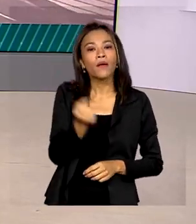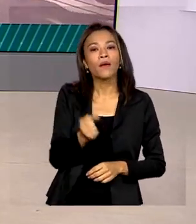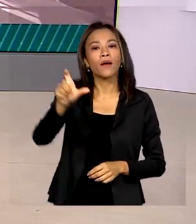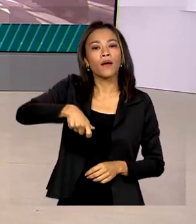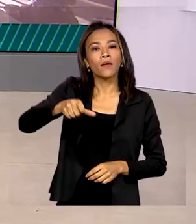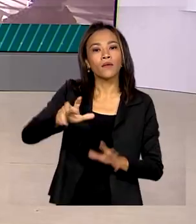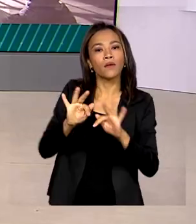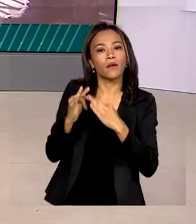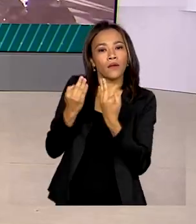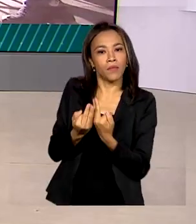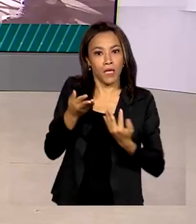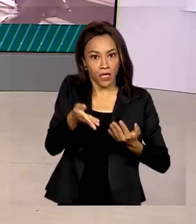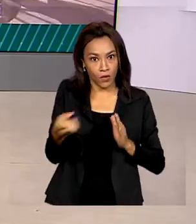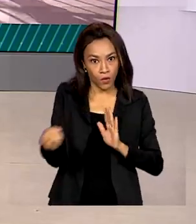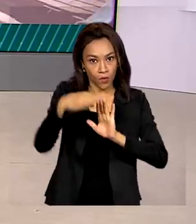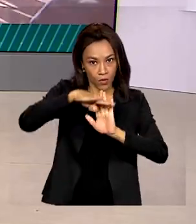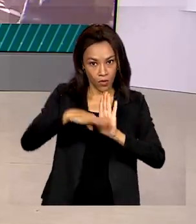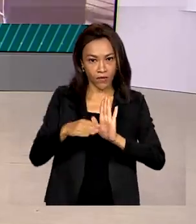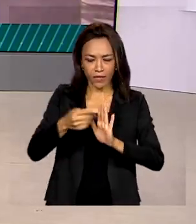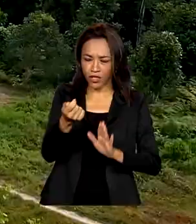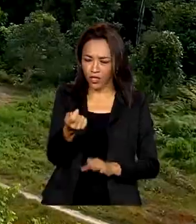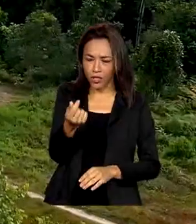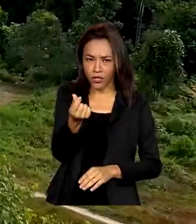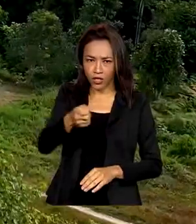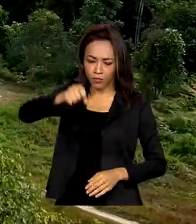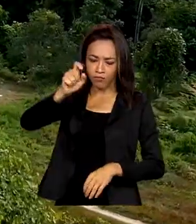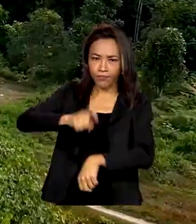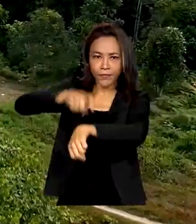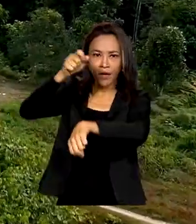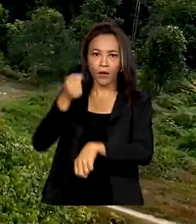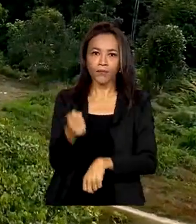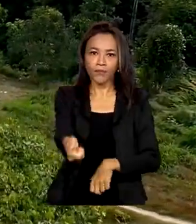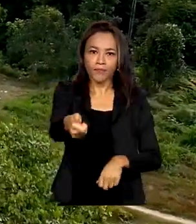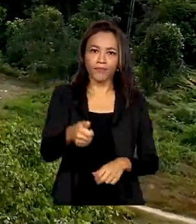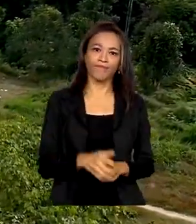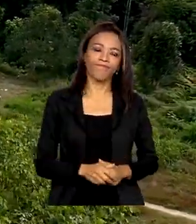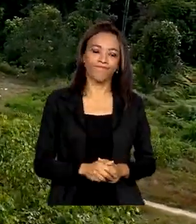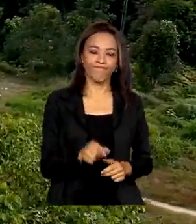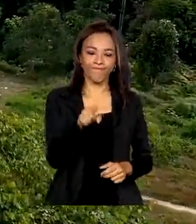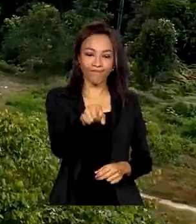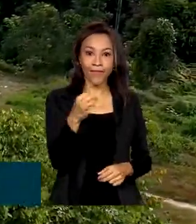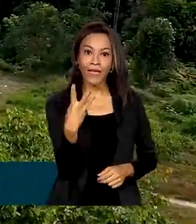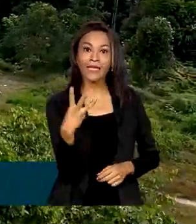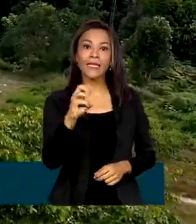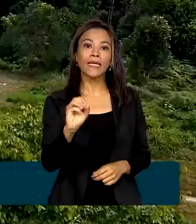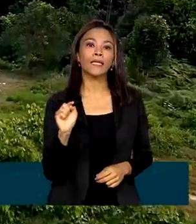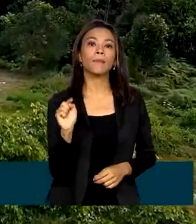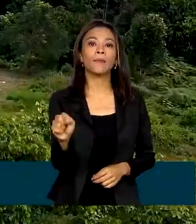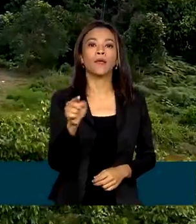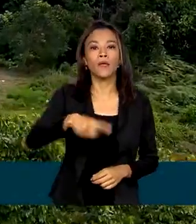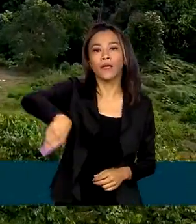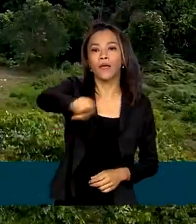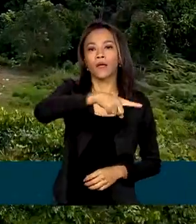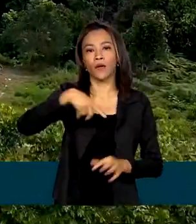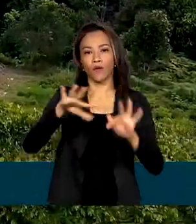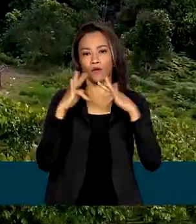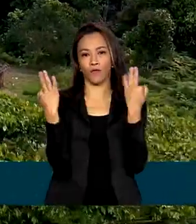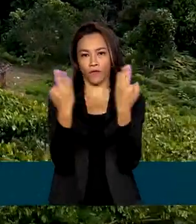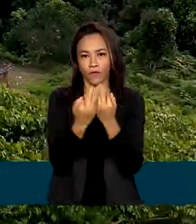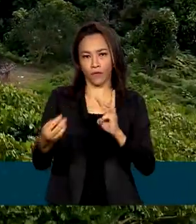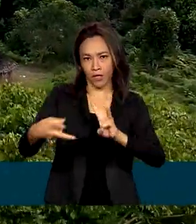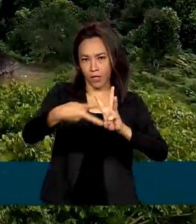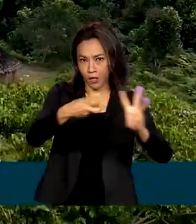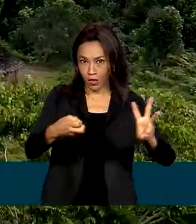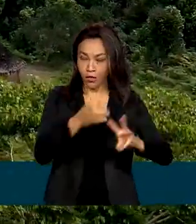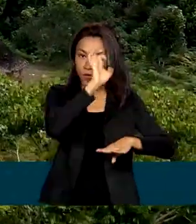cartão do programa terá débito automático. Pelo menos 30 mil famílias indígenas do Amazonas